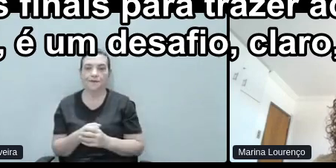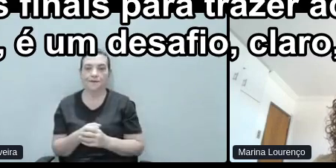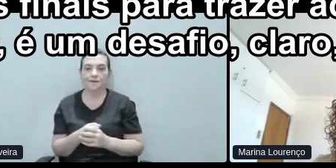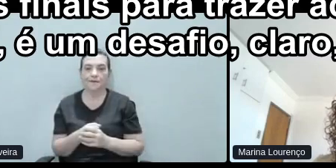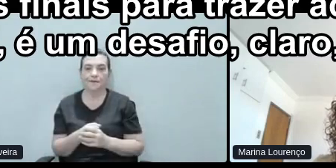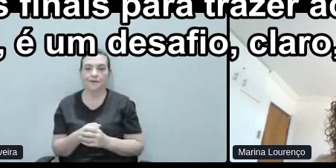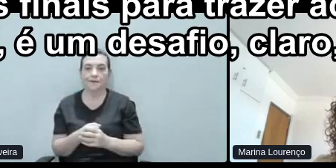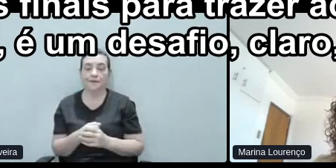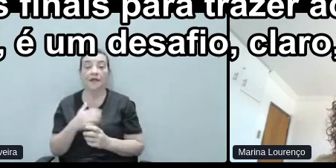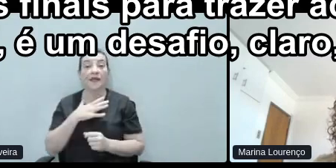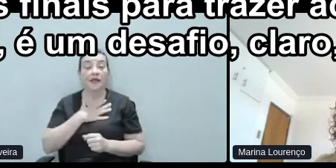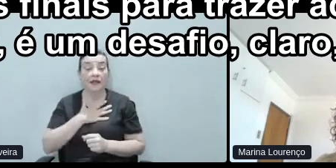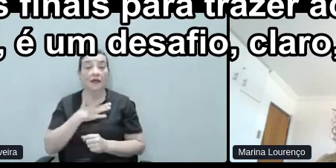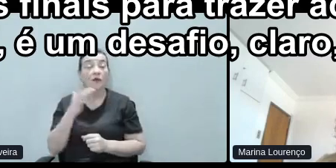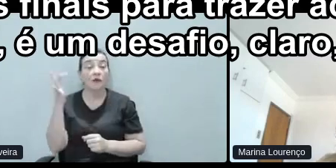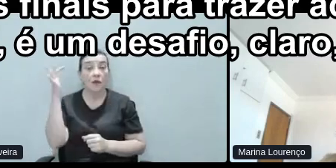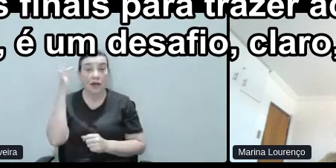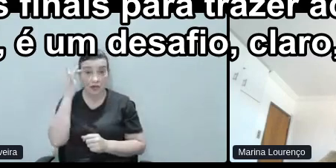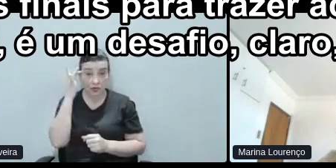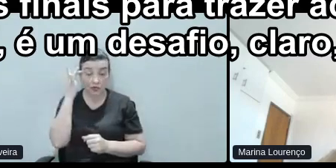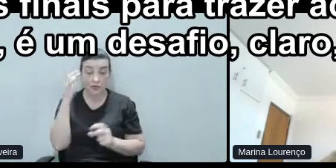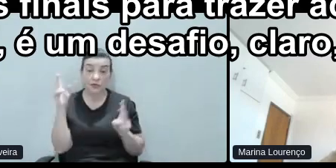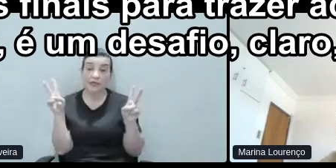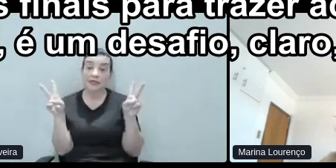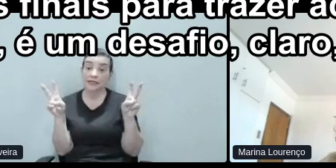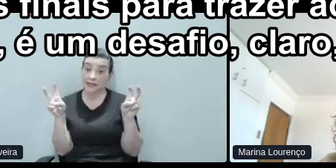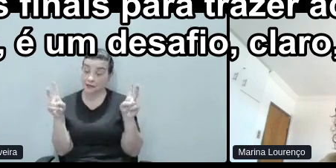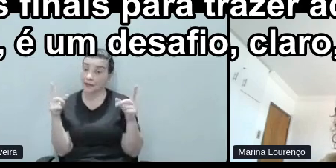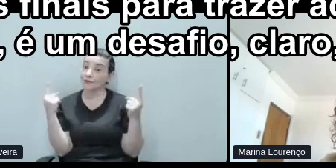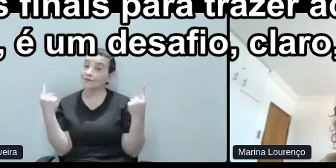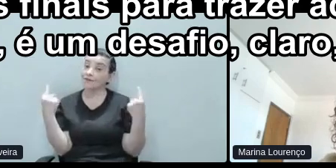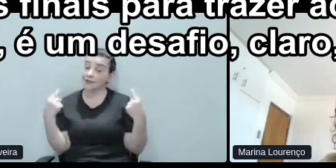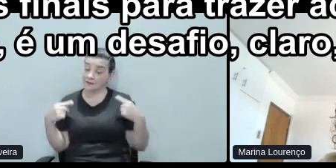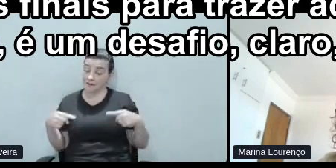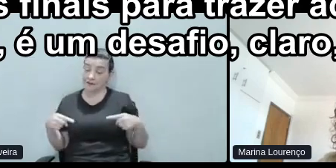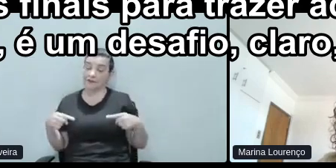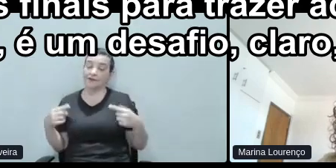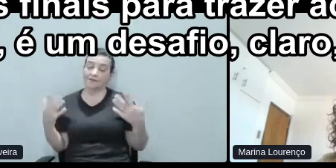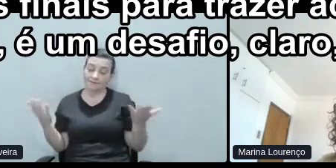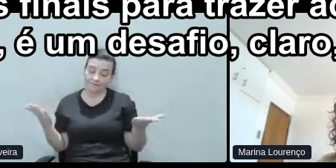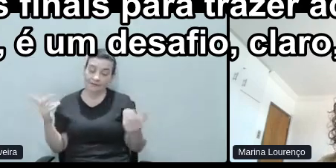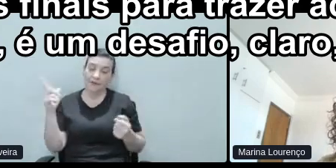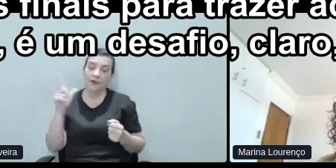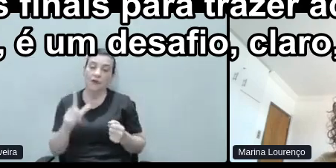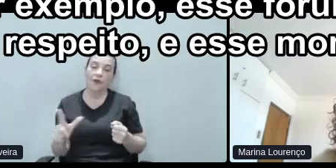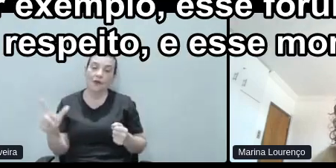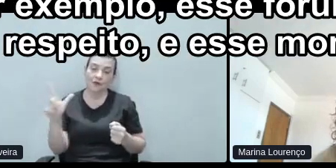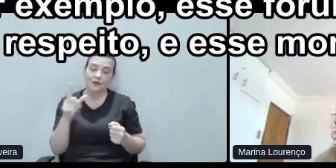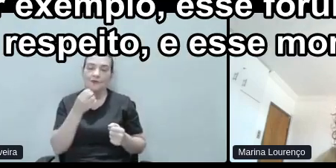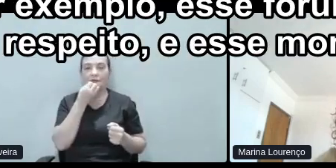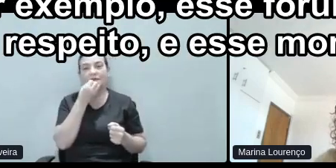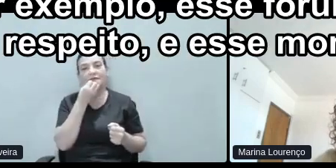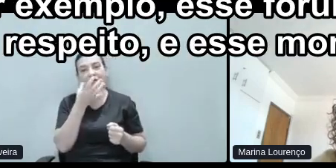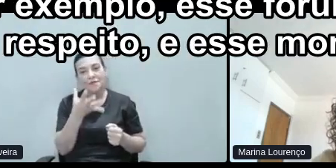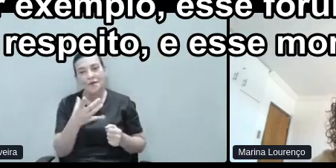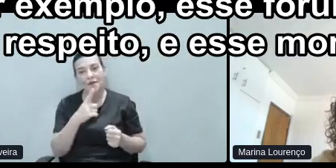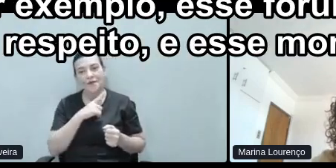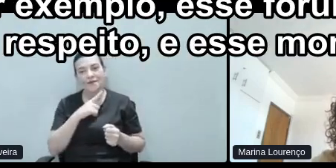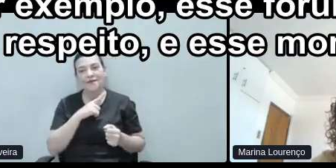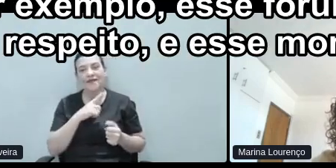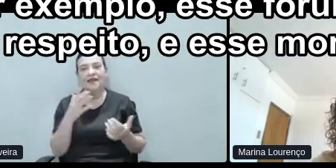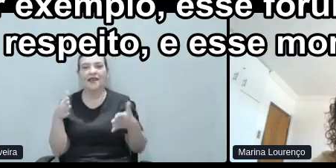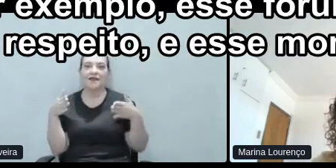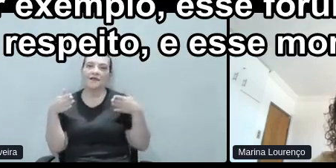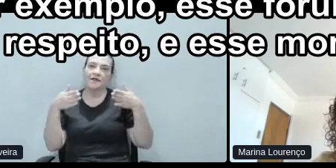Eu acho que é um tema, é um desafio, claro, mas ainda bem que a gente tem, por exemplo, esse fórum,